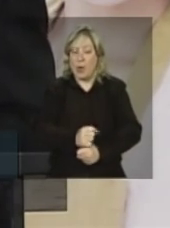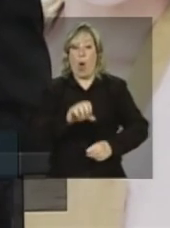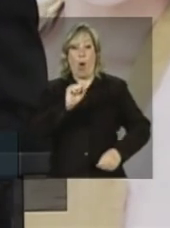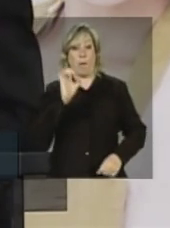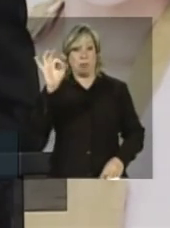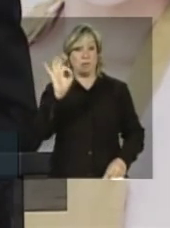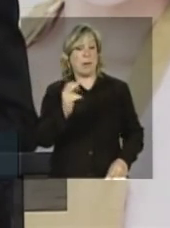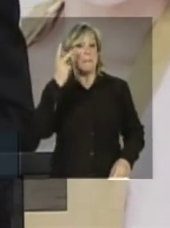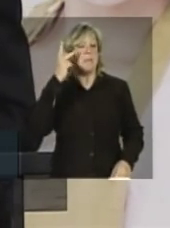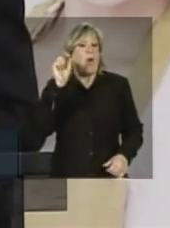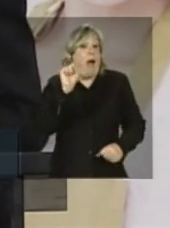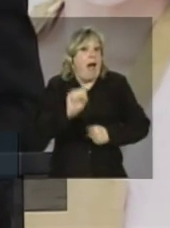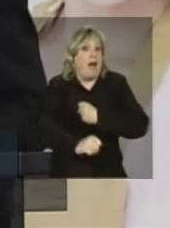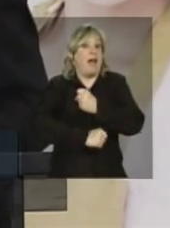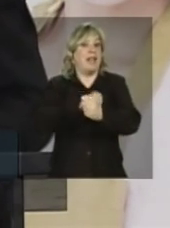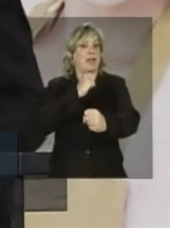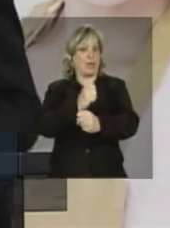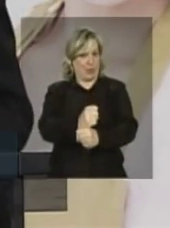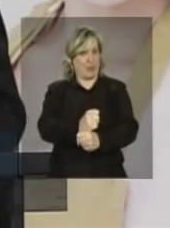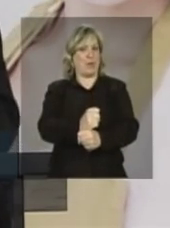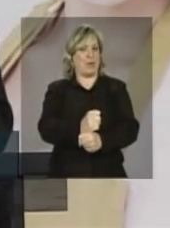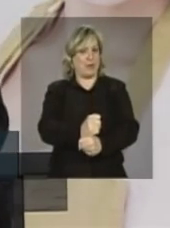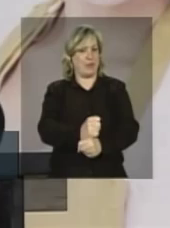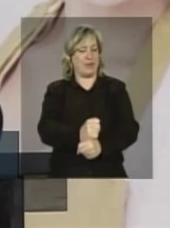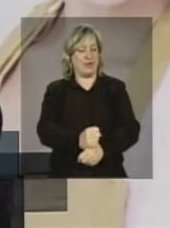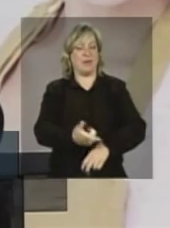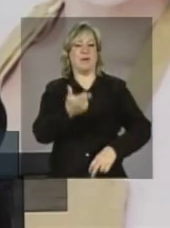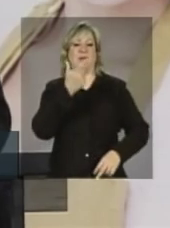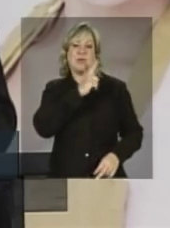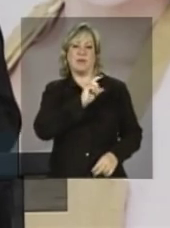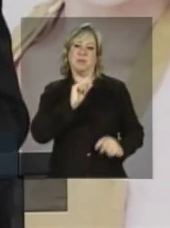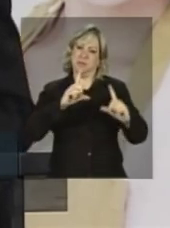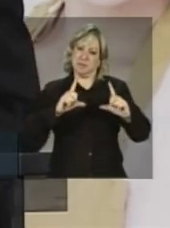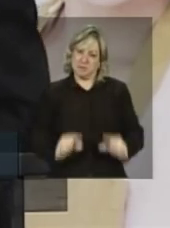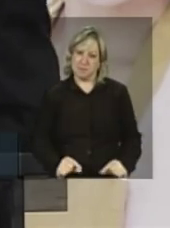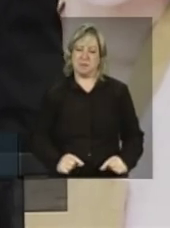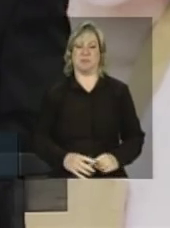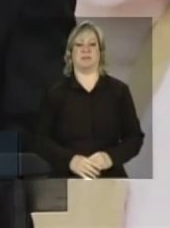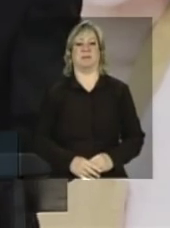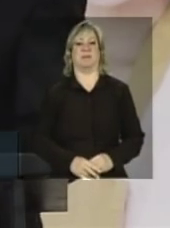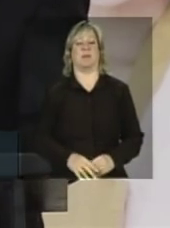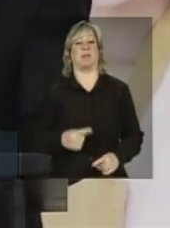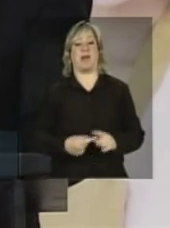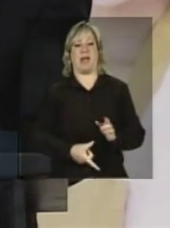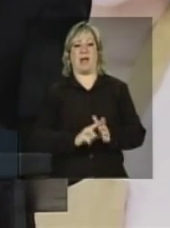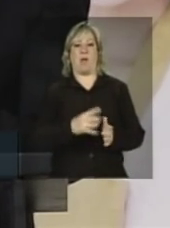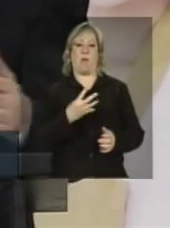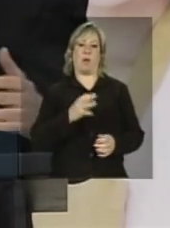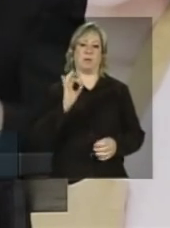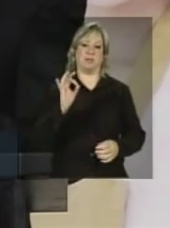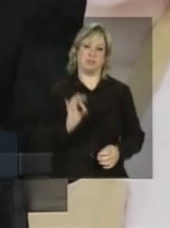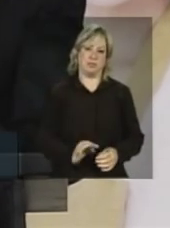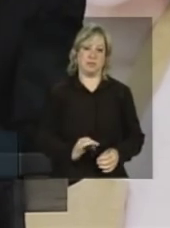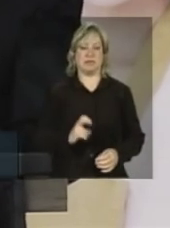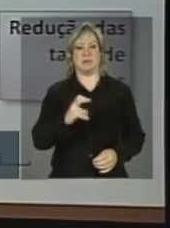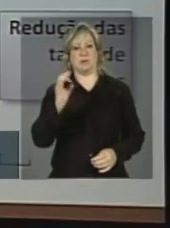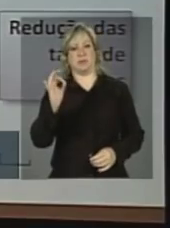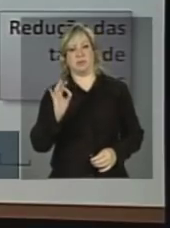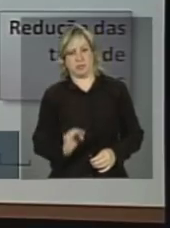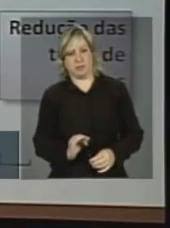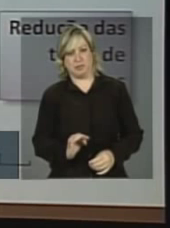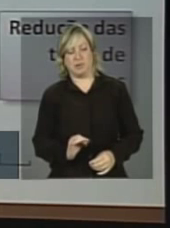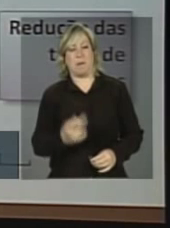8% ao ano será a taxa de juros desse sistema. Portanto, uma redução de